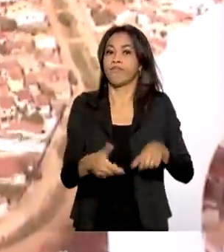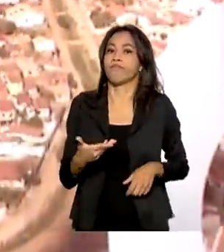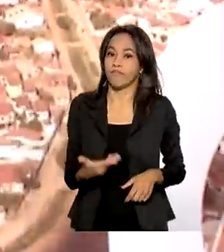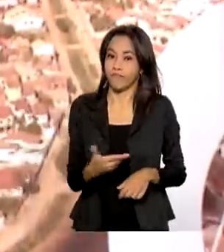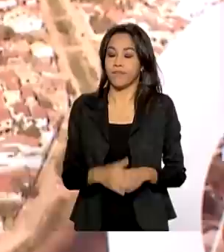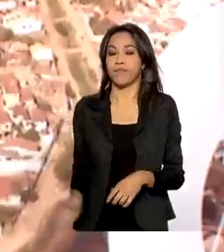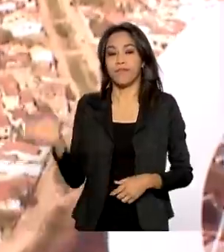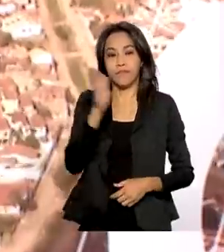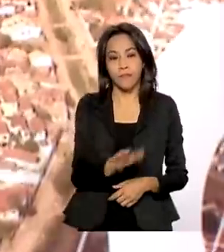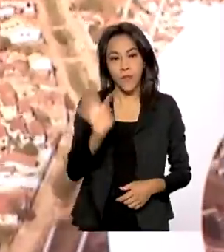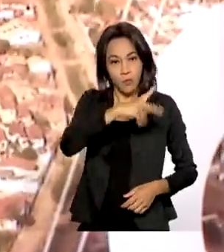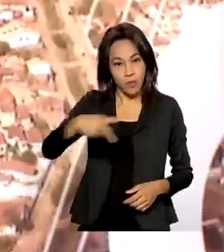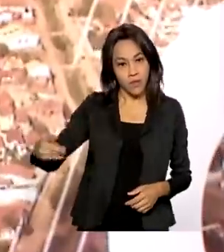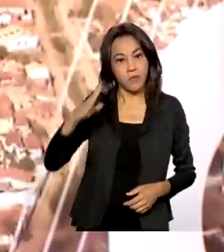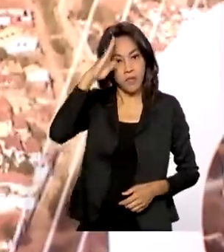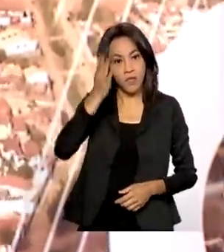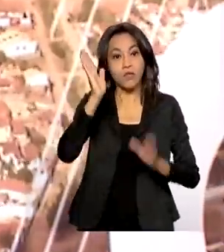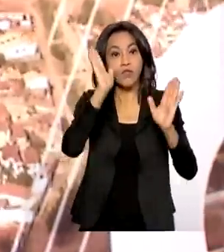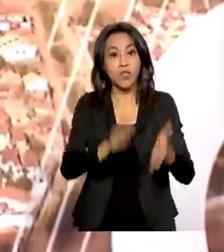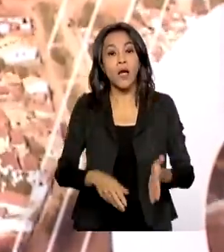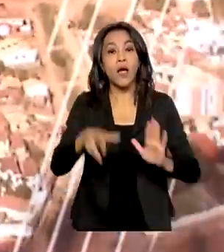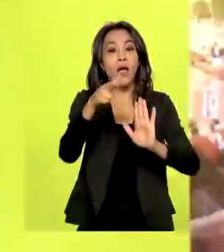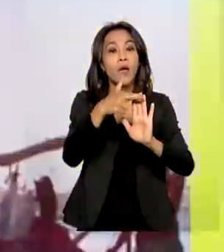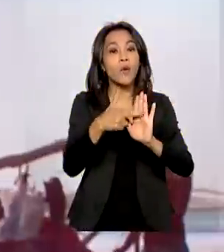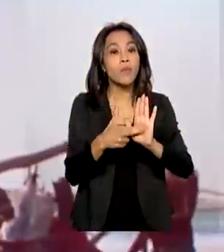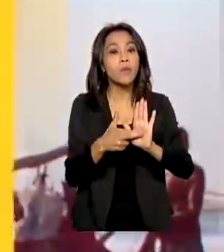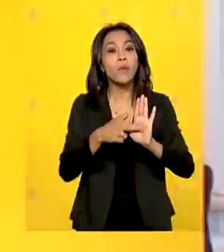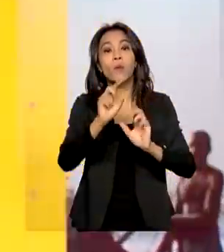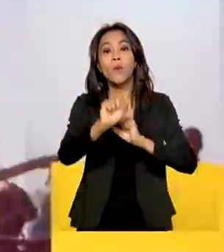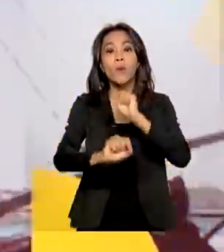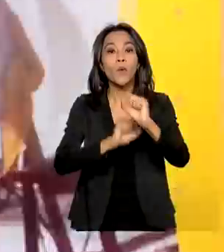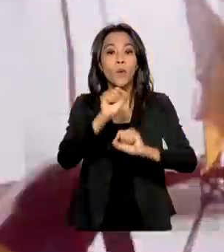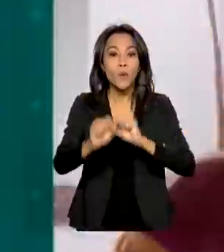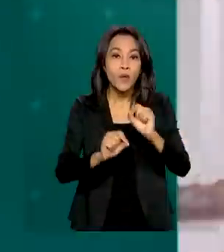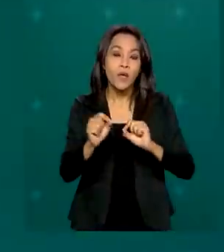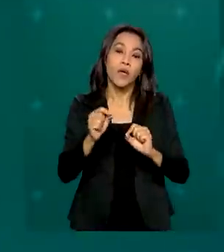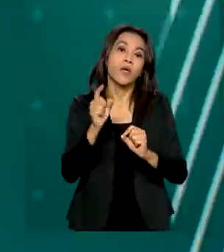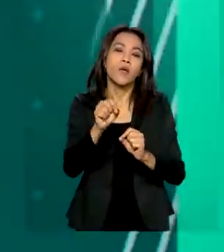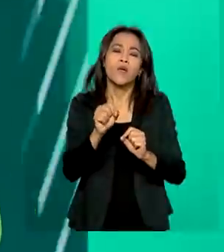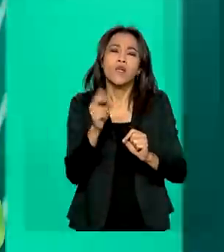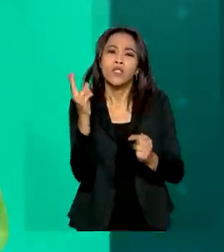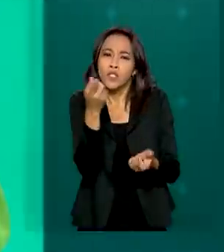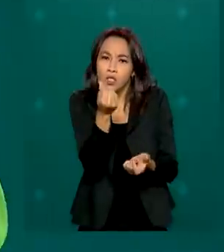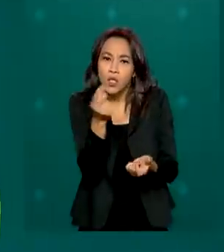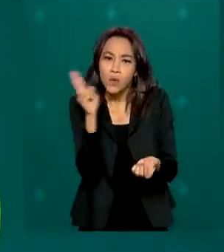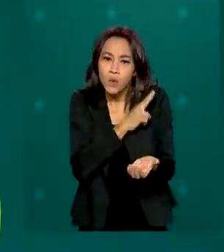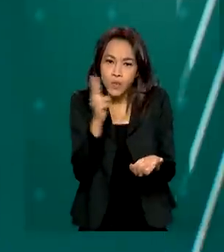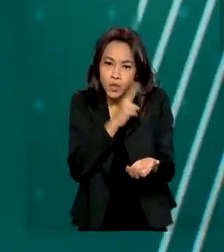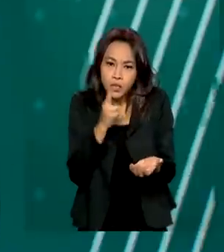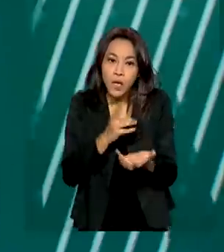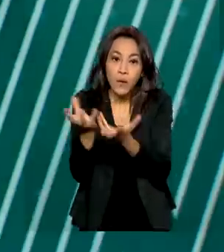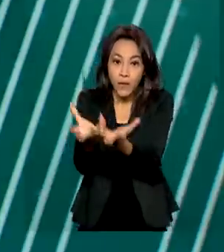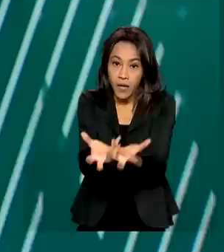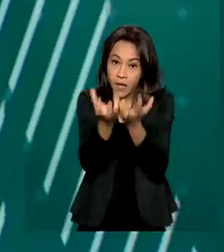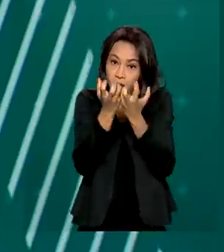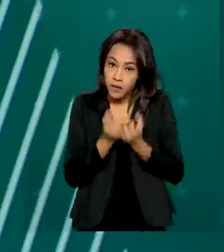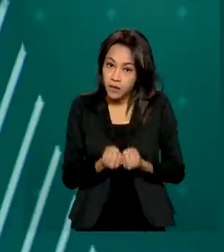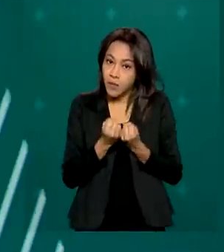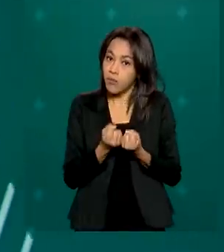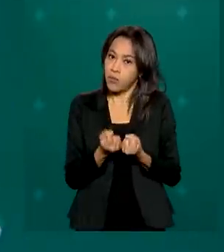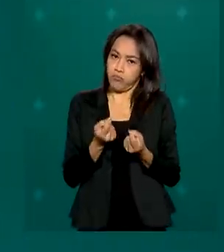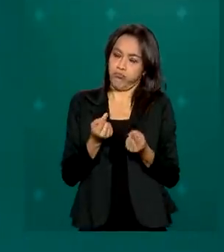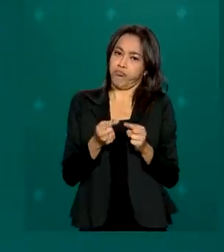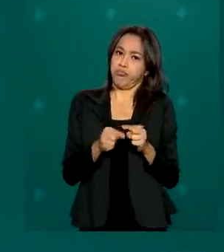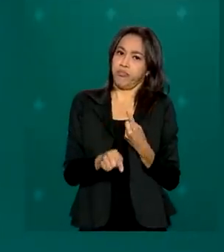presidente Jair Bolsonaro regulamentou a devolução à União de recursos do auxílio emergencial recebidos de forma indevida.